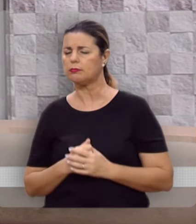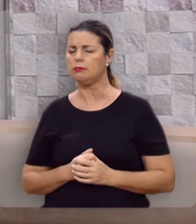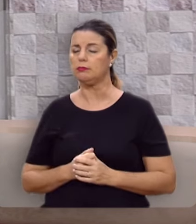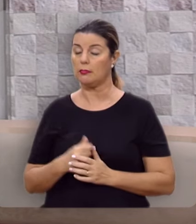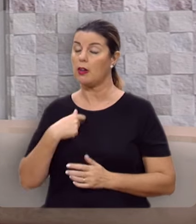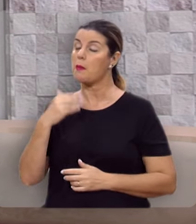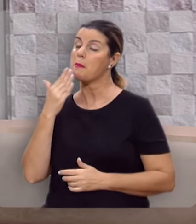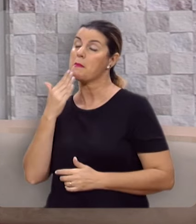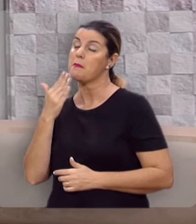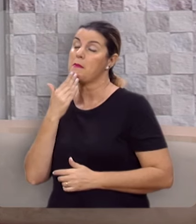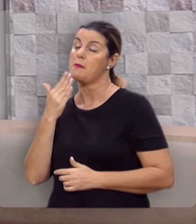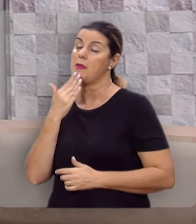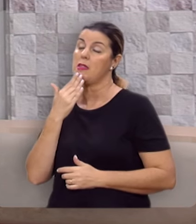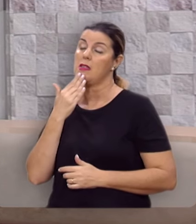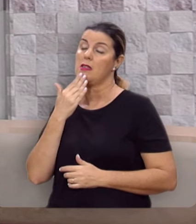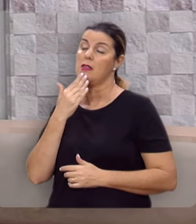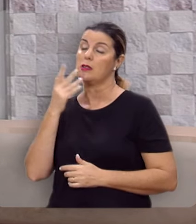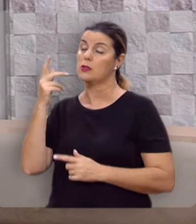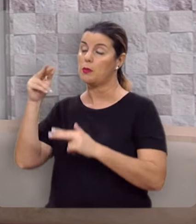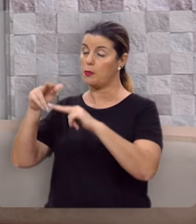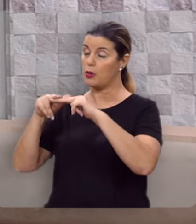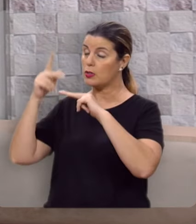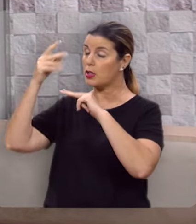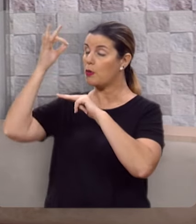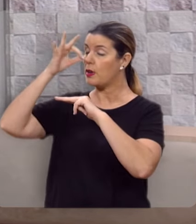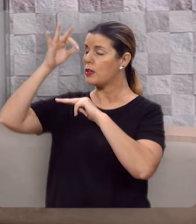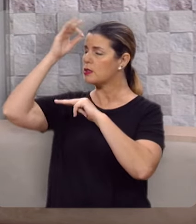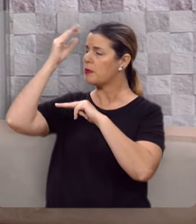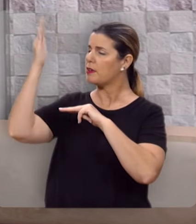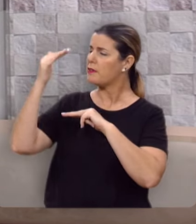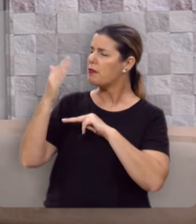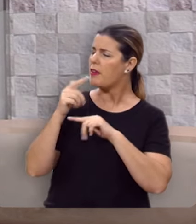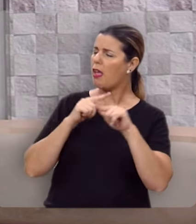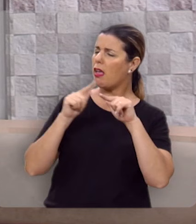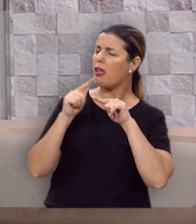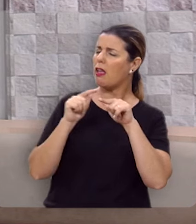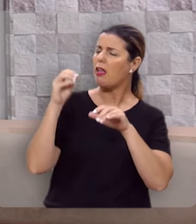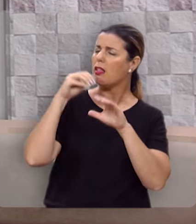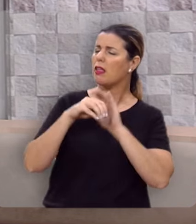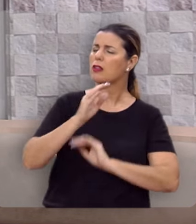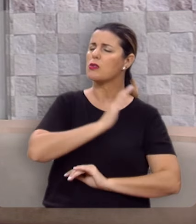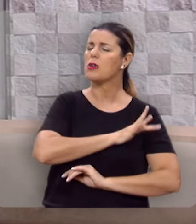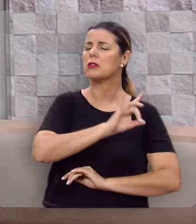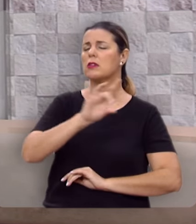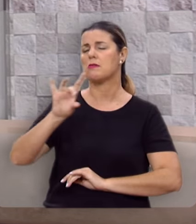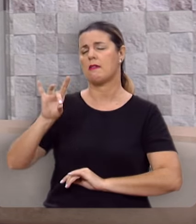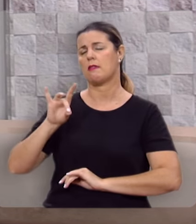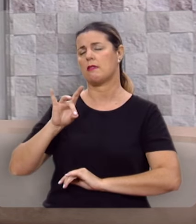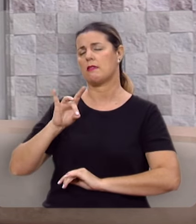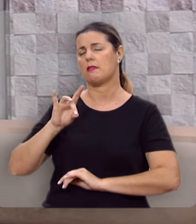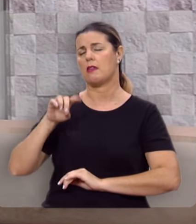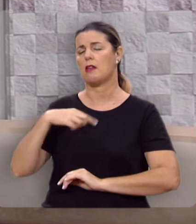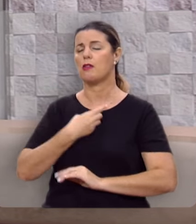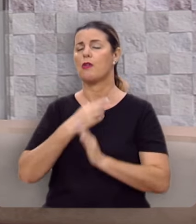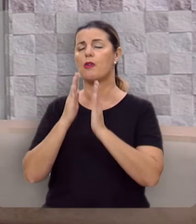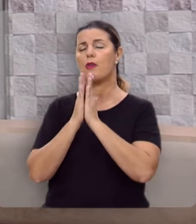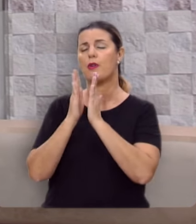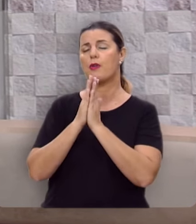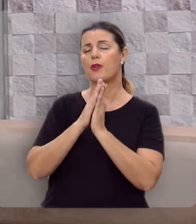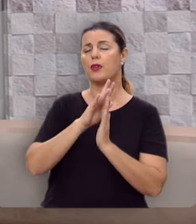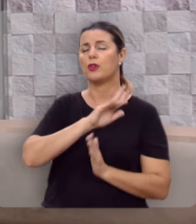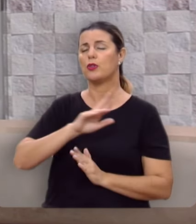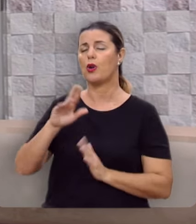estão nos assistindo. E eu te peço que tu, pelo teu Espírito, apliques esta palavra ao coração de cada um deles.